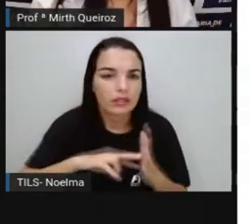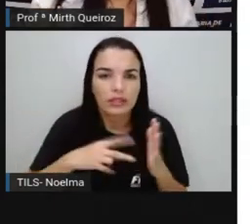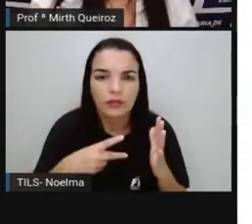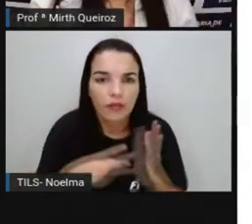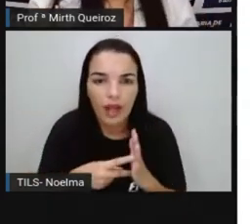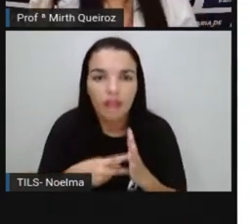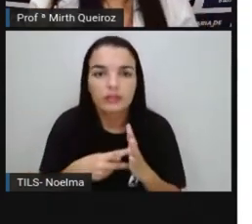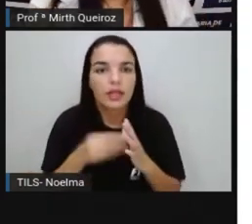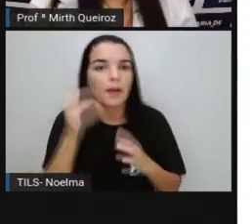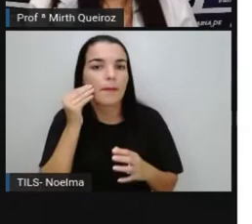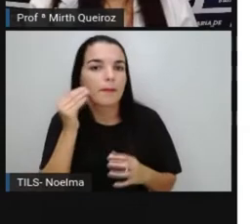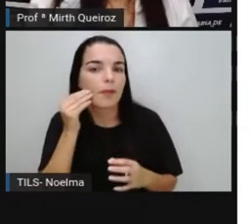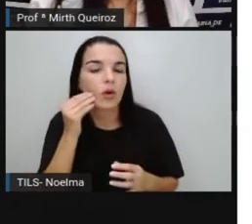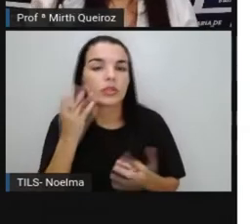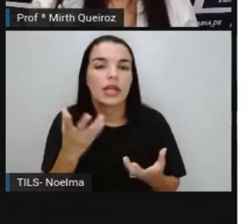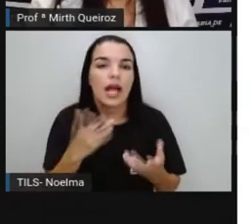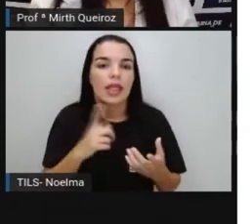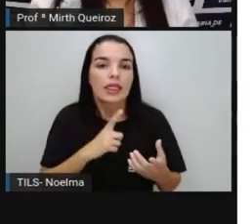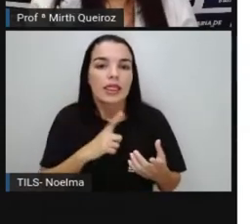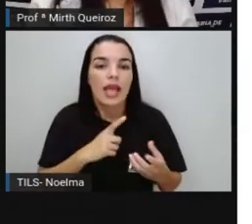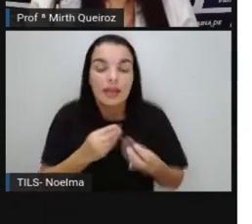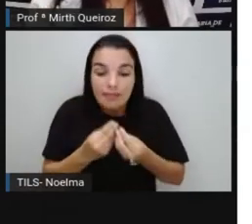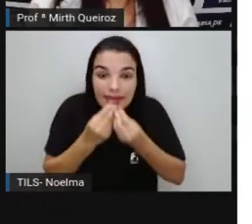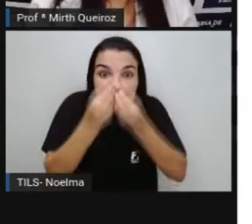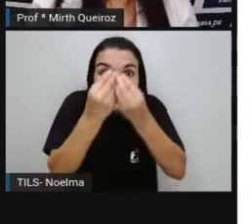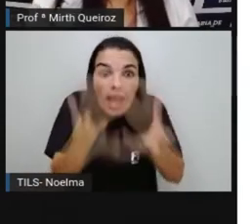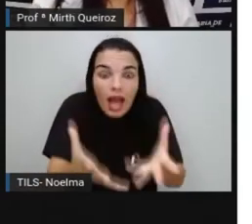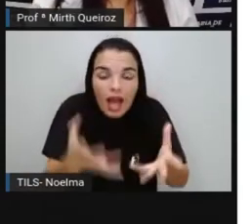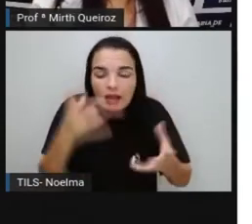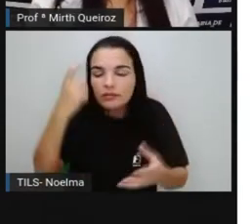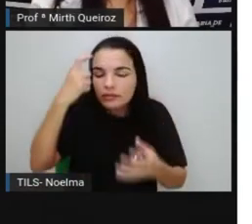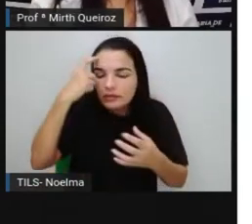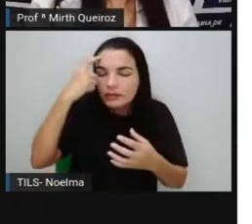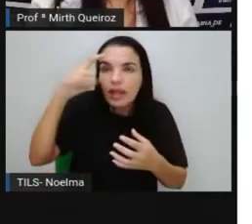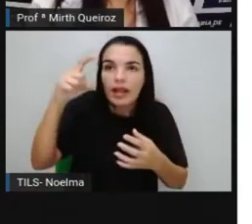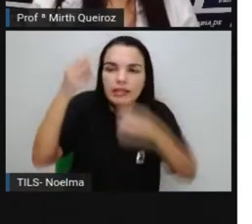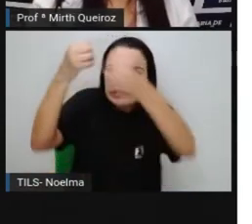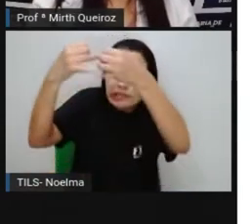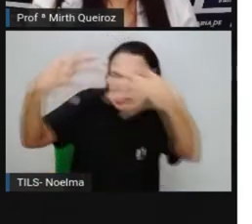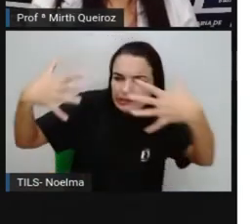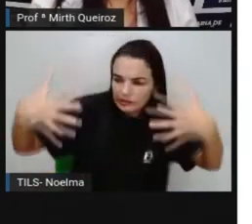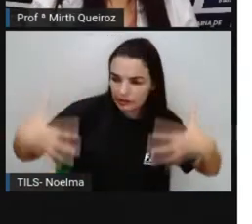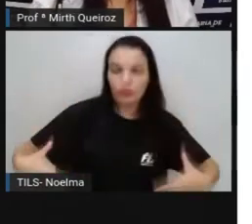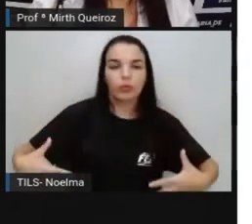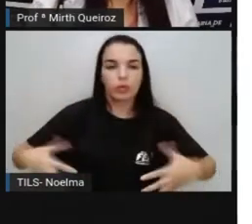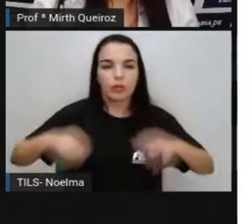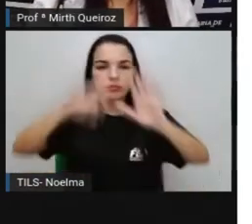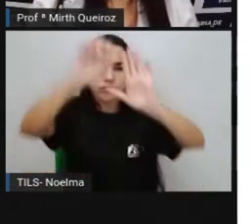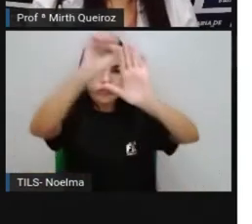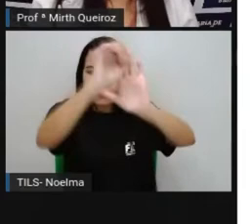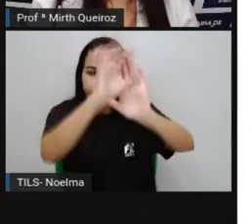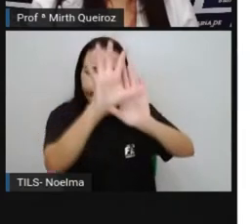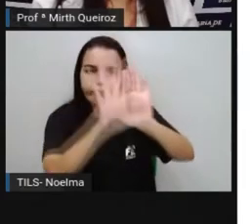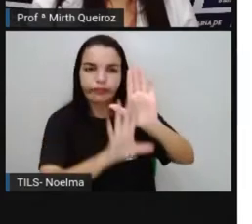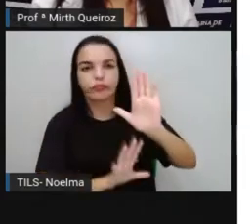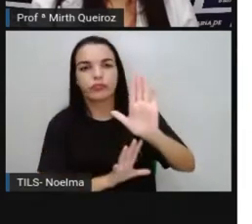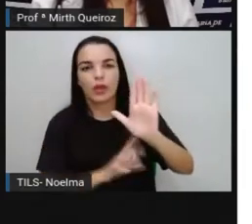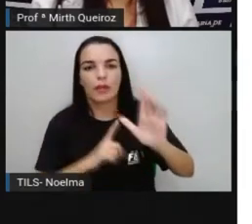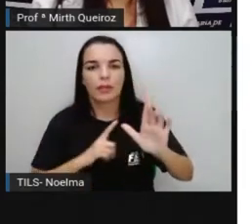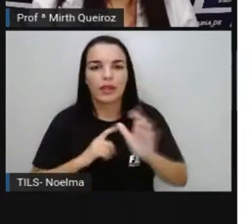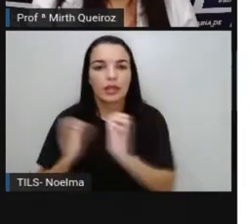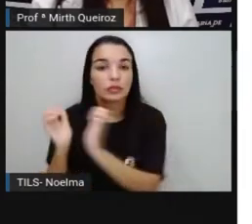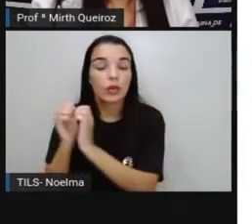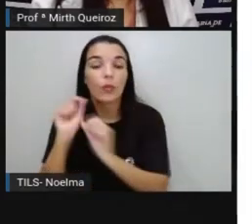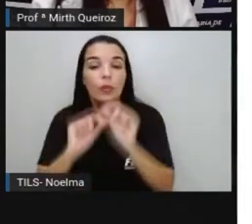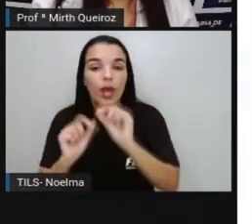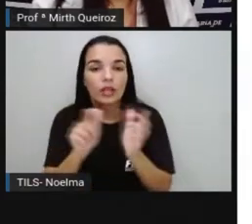conceituação, definição, informação e descrição. E os gêneros textuais que fazem parte desse tipo de texto são